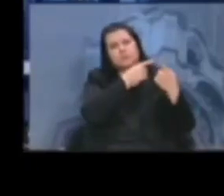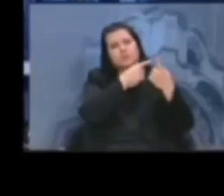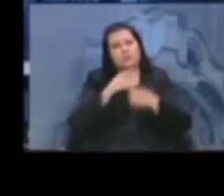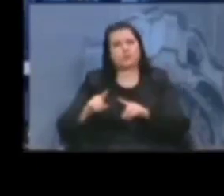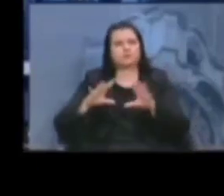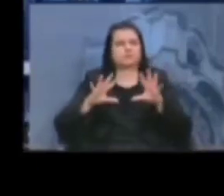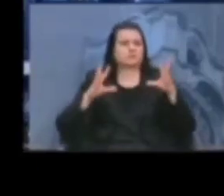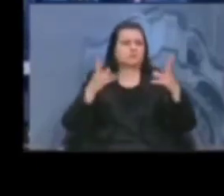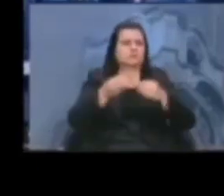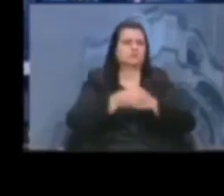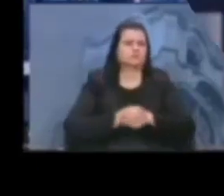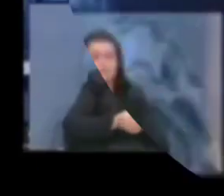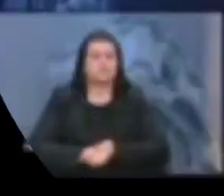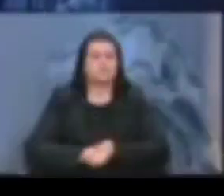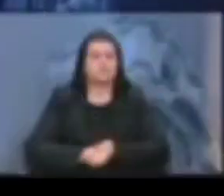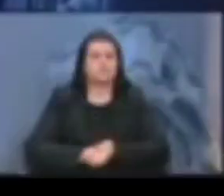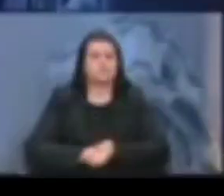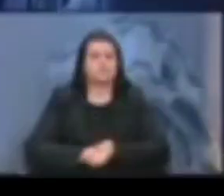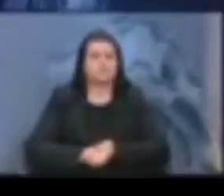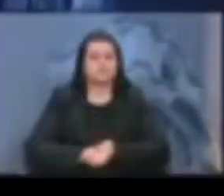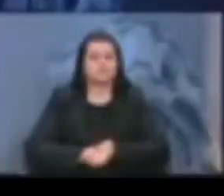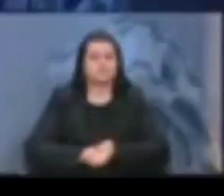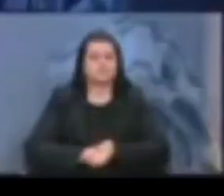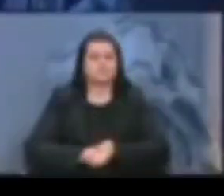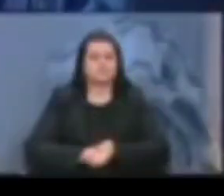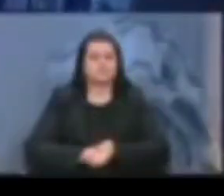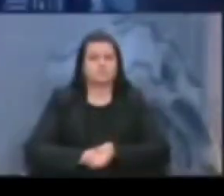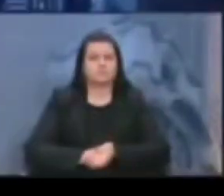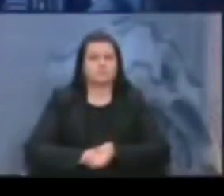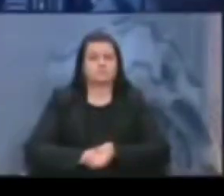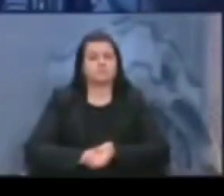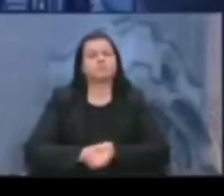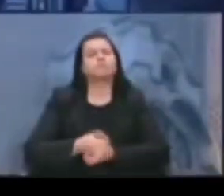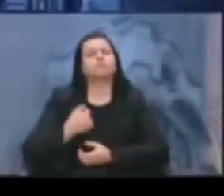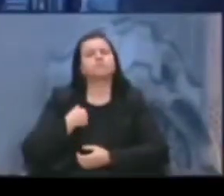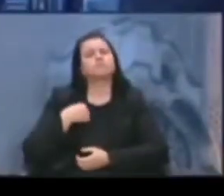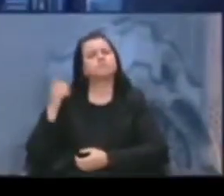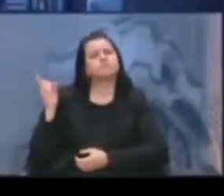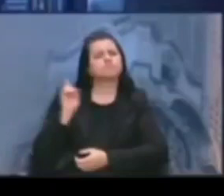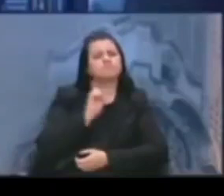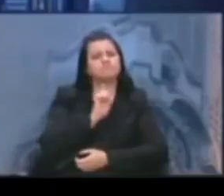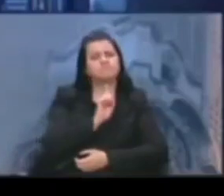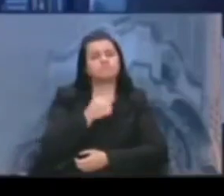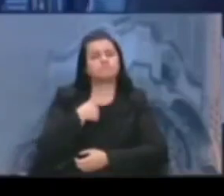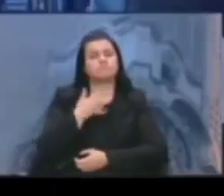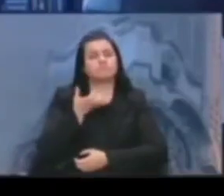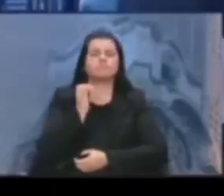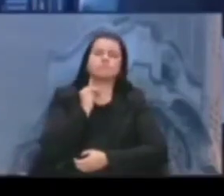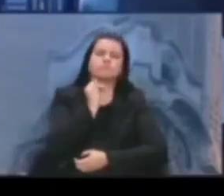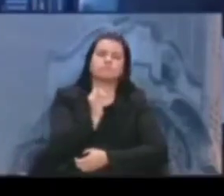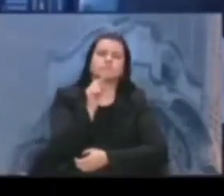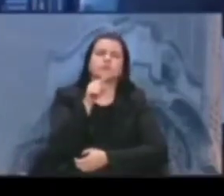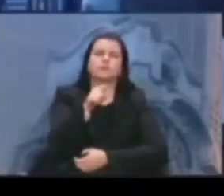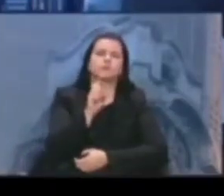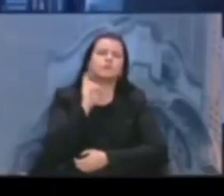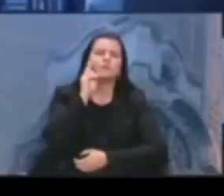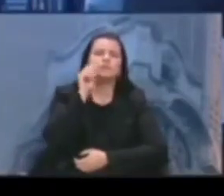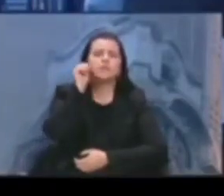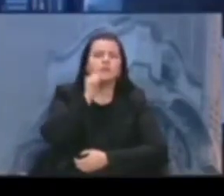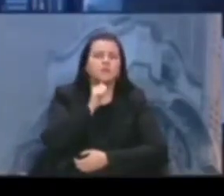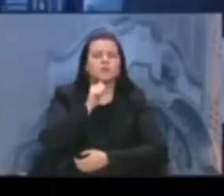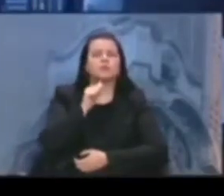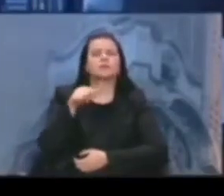todas. Muito obrigado. Venho aqui e me dirigir à vereadora Karen Santos, elogiar esse grande